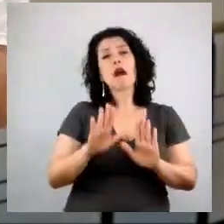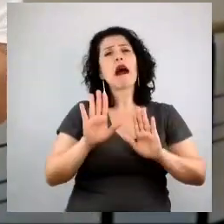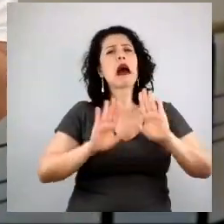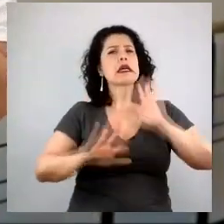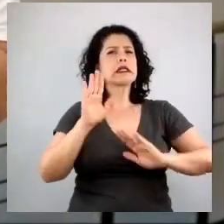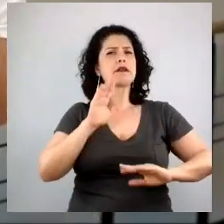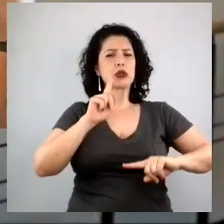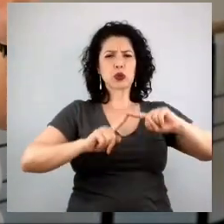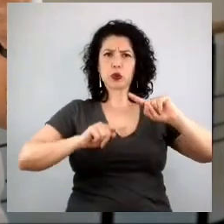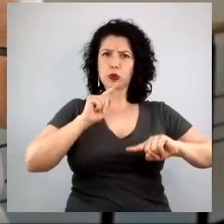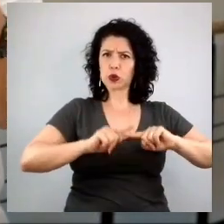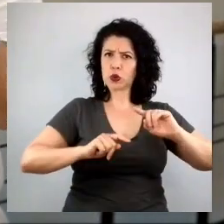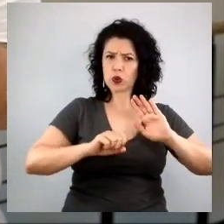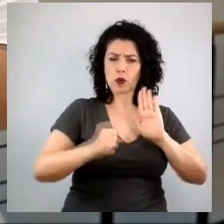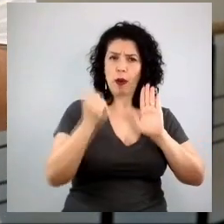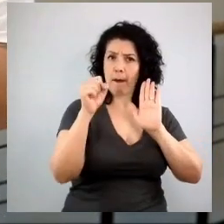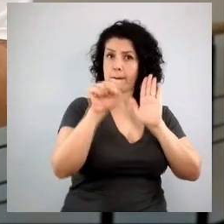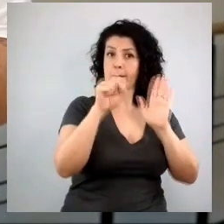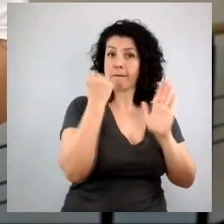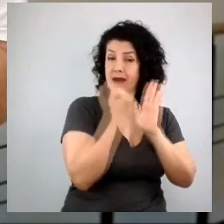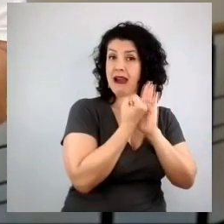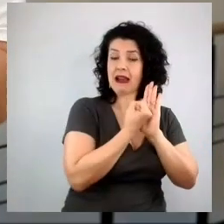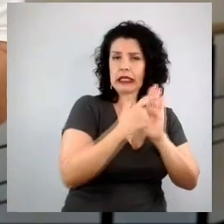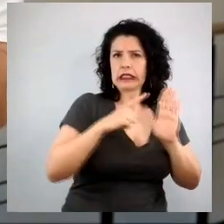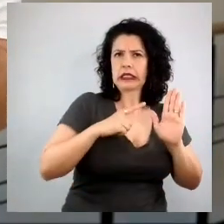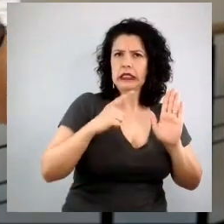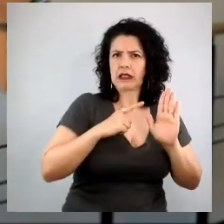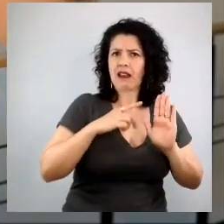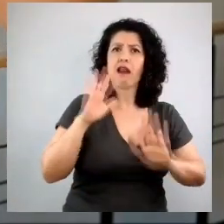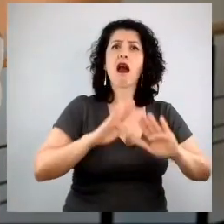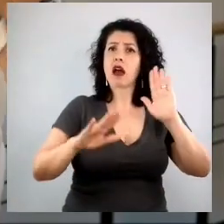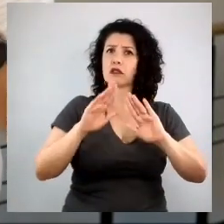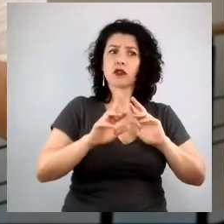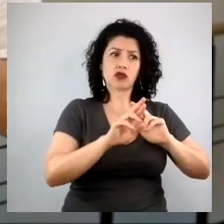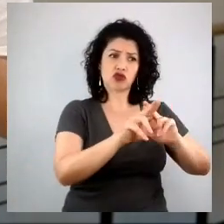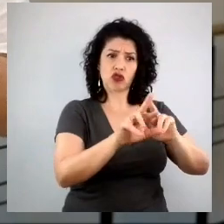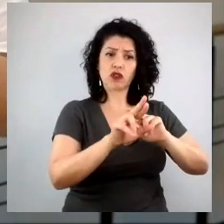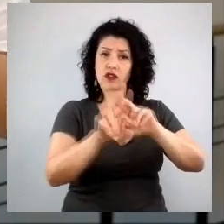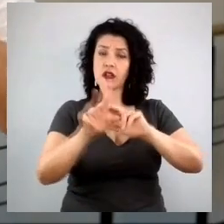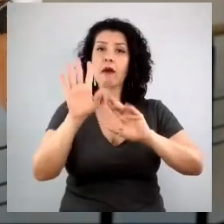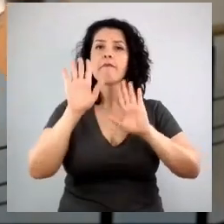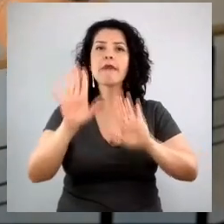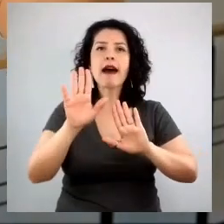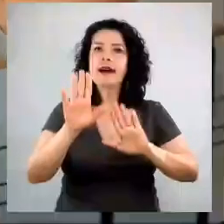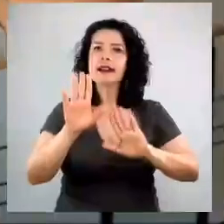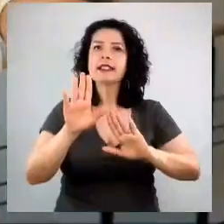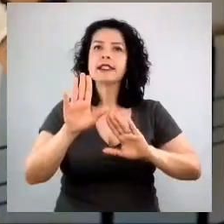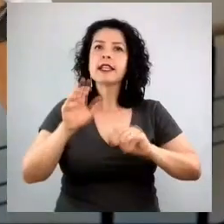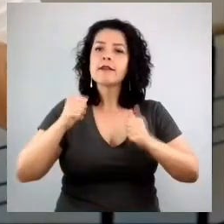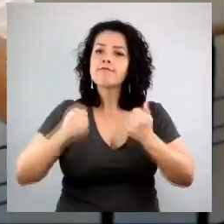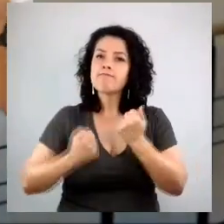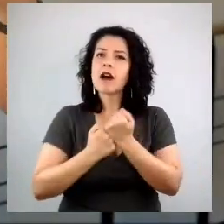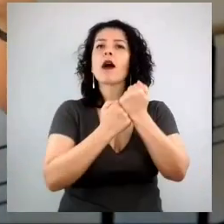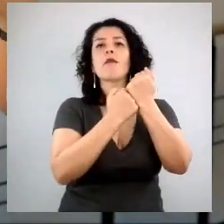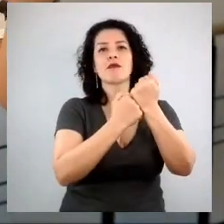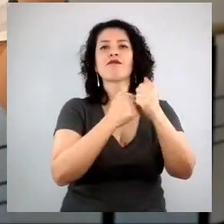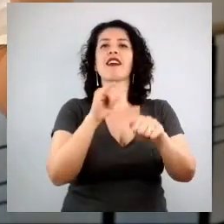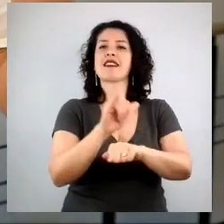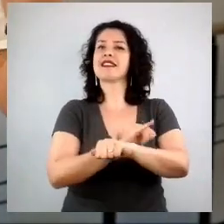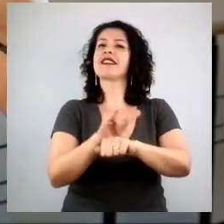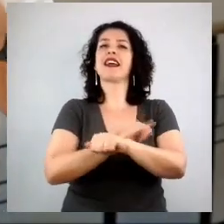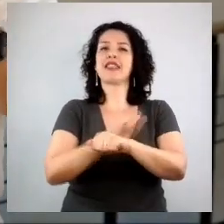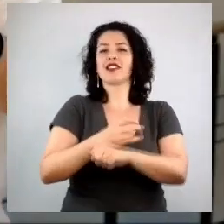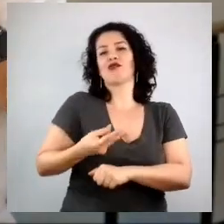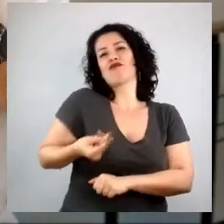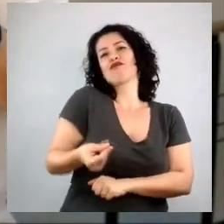é diferenciador dentro da categoria que eles operam, é o que sustenta essa estratégia de longo prazo. Então, gente pode citar